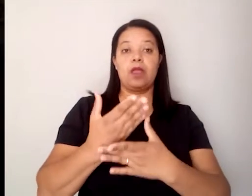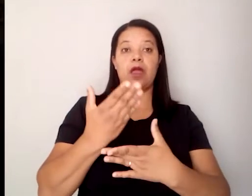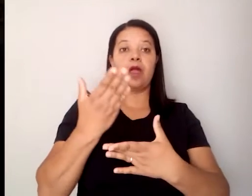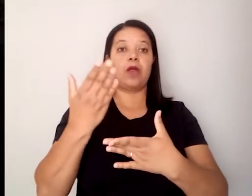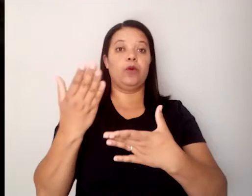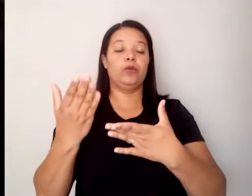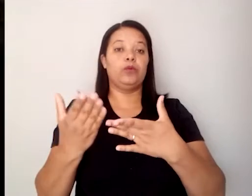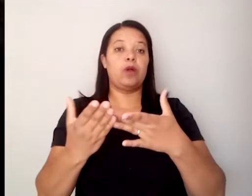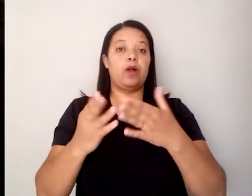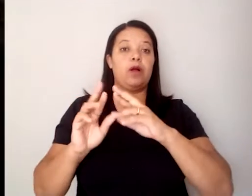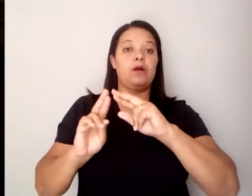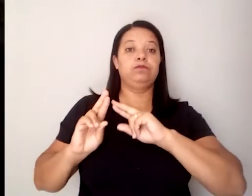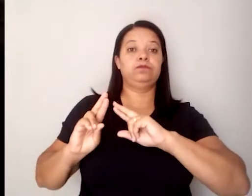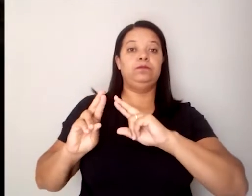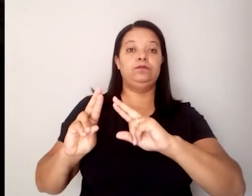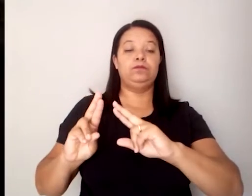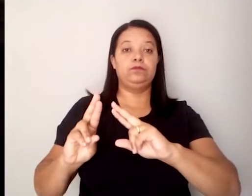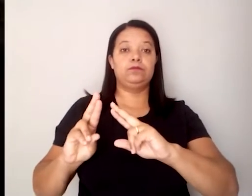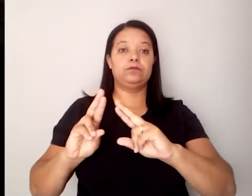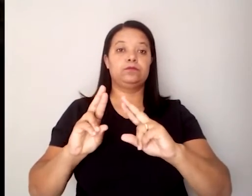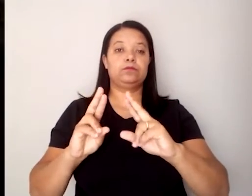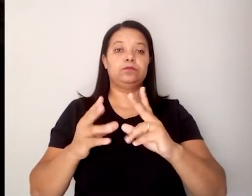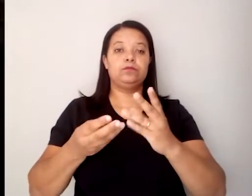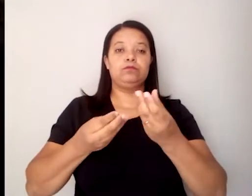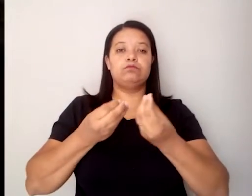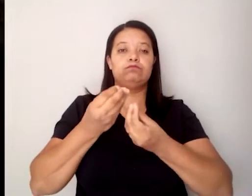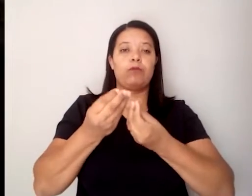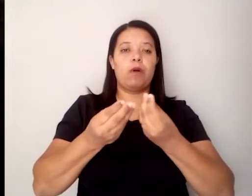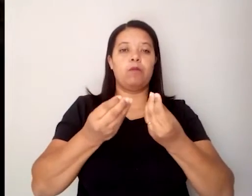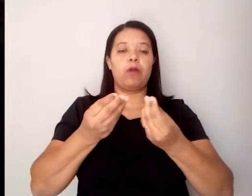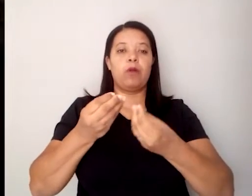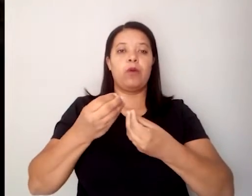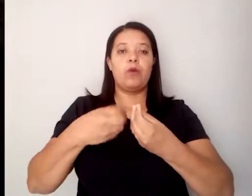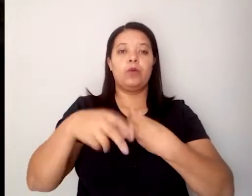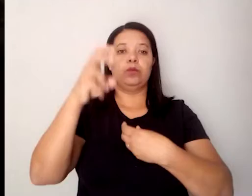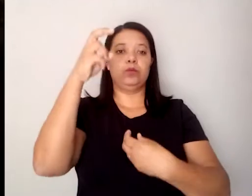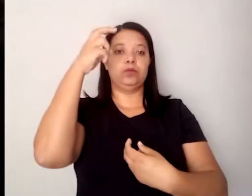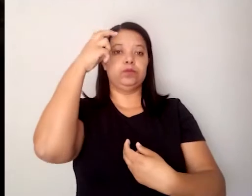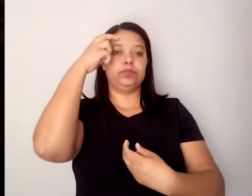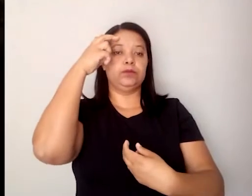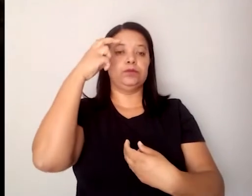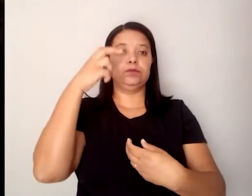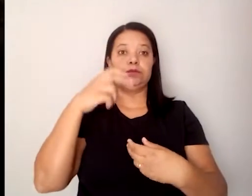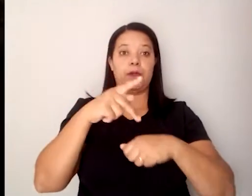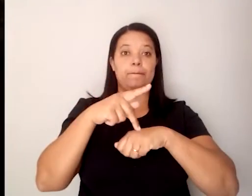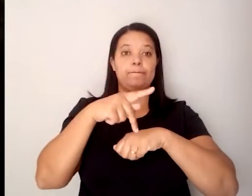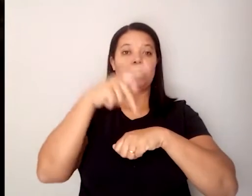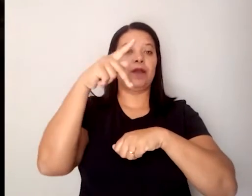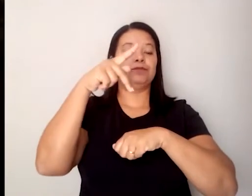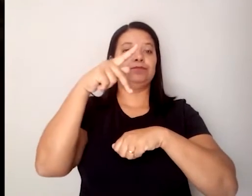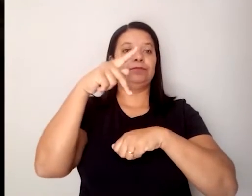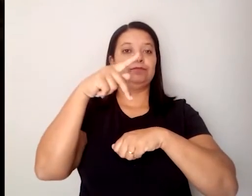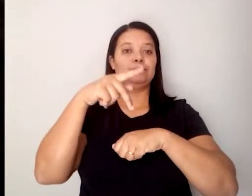coordenando, implantando, enfim, um laboratório de interculturalidade aqui no Programa de Pós-Graduação em Letras,